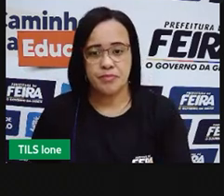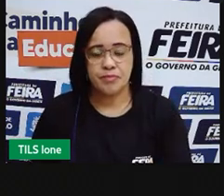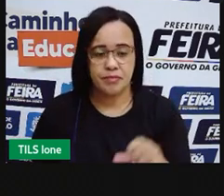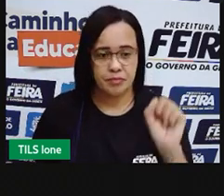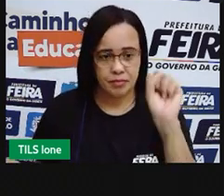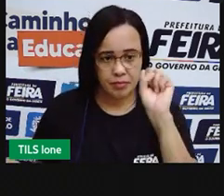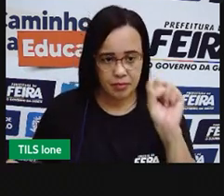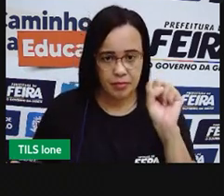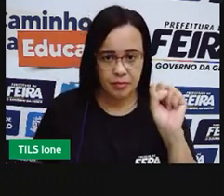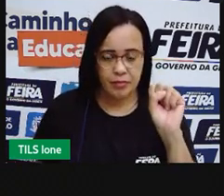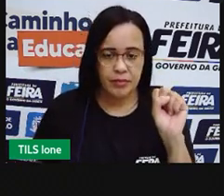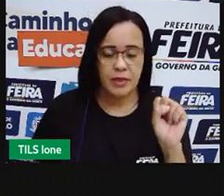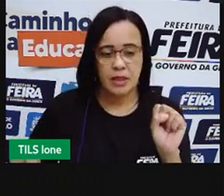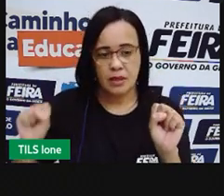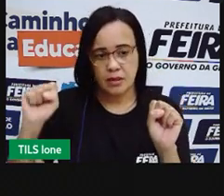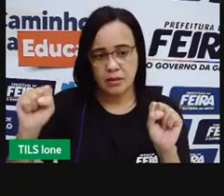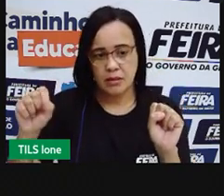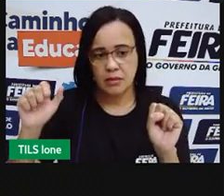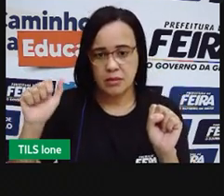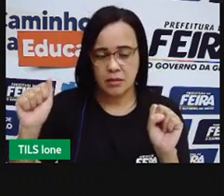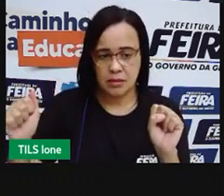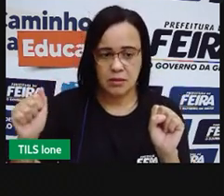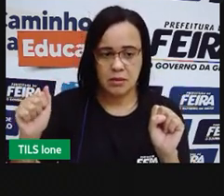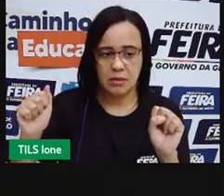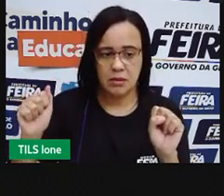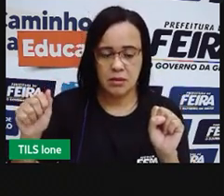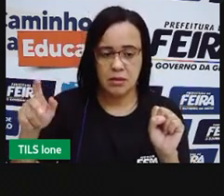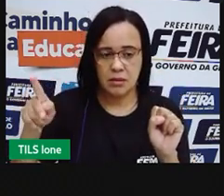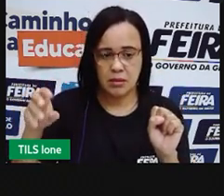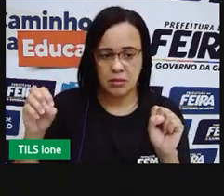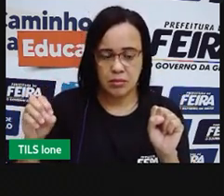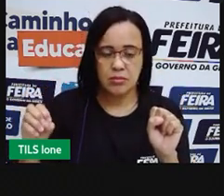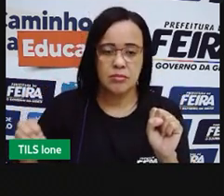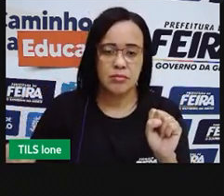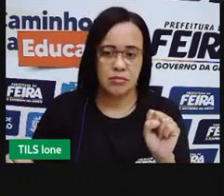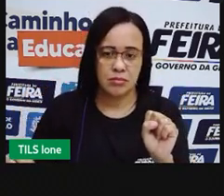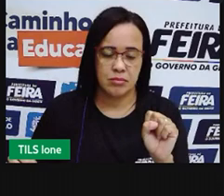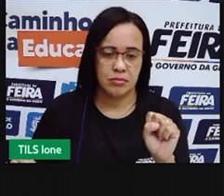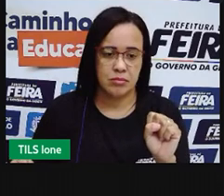S, meu C, de sapo.